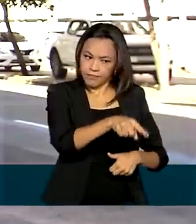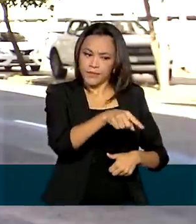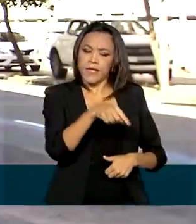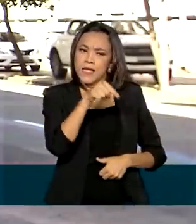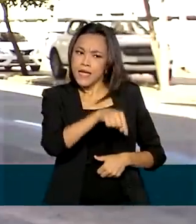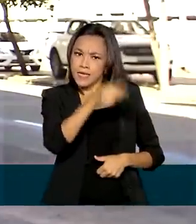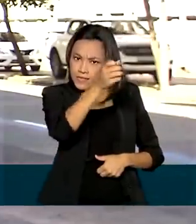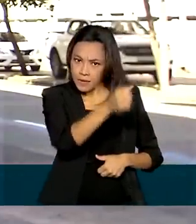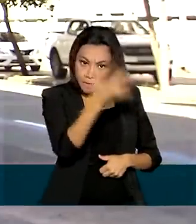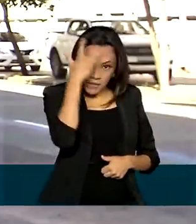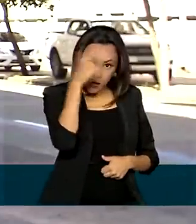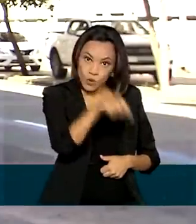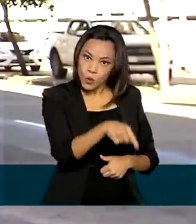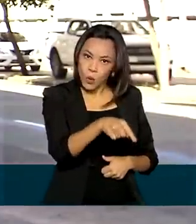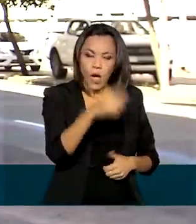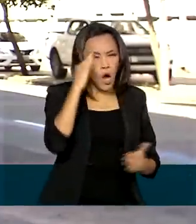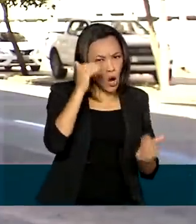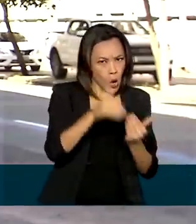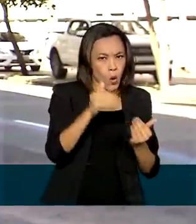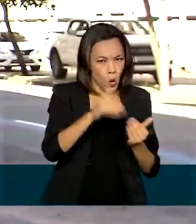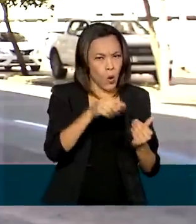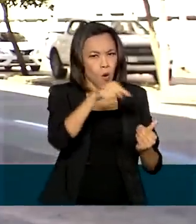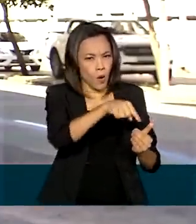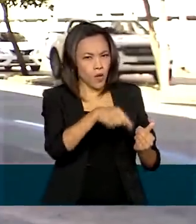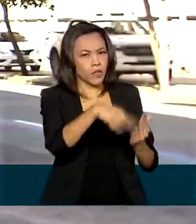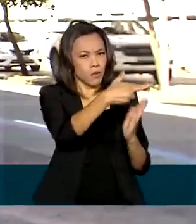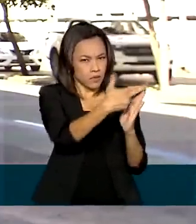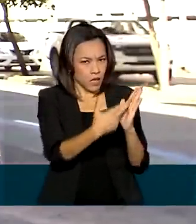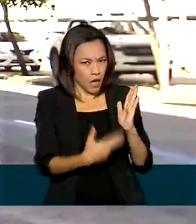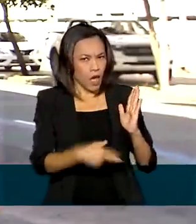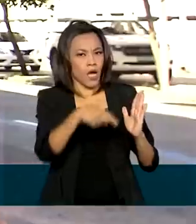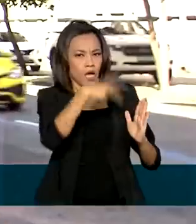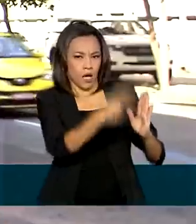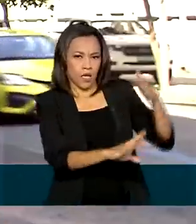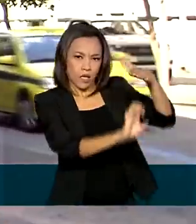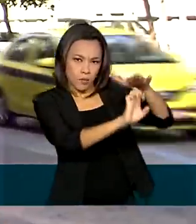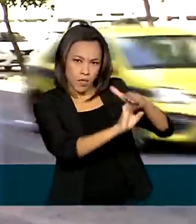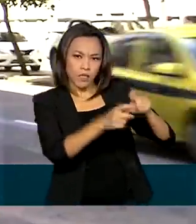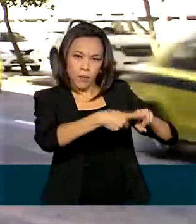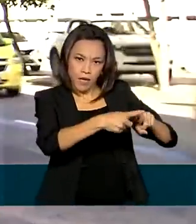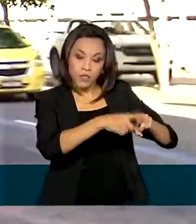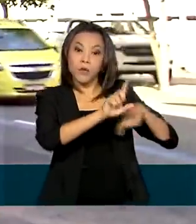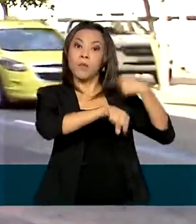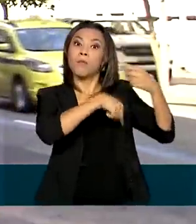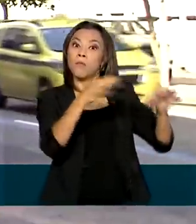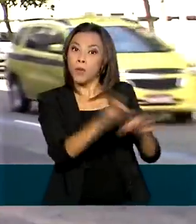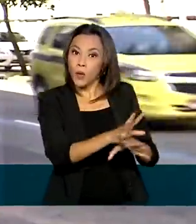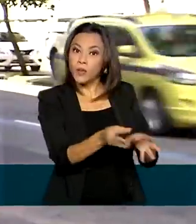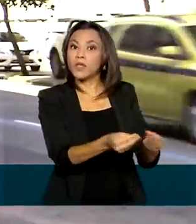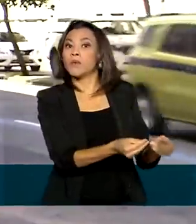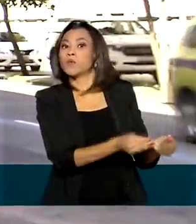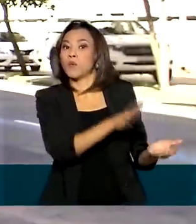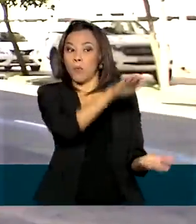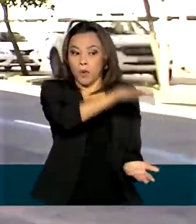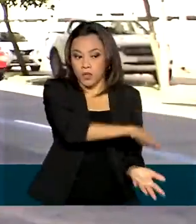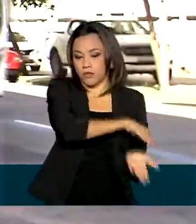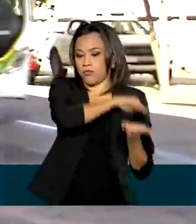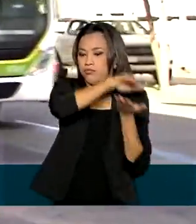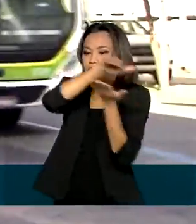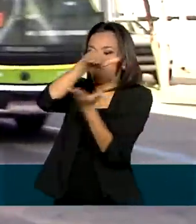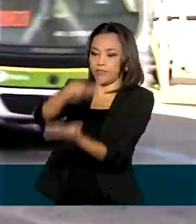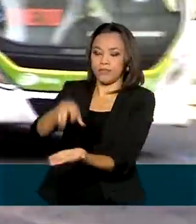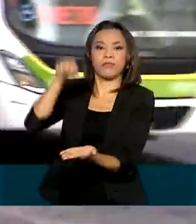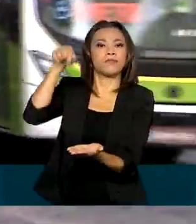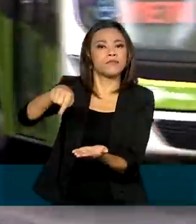lugar, esse trabalhador deve dizer se concorda ou não com o procedimento. Em seguida, o processo vai ser conduzido pelo médico do trabalho, que deve enviar a esse